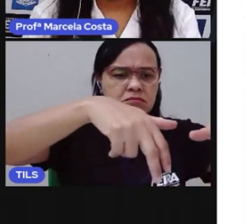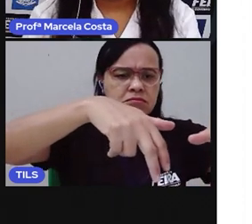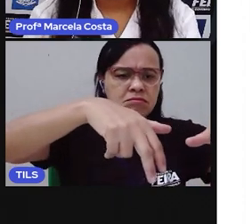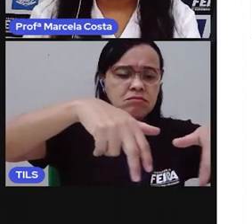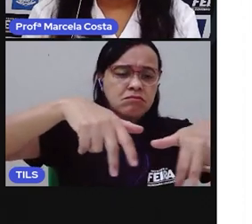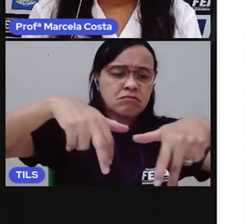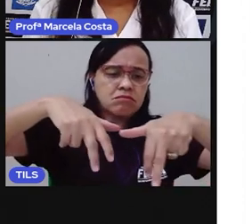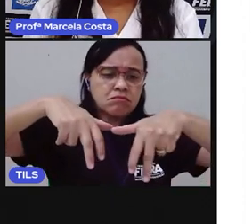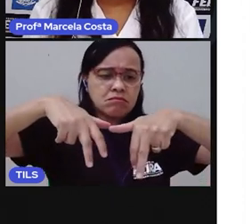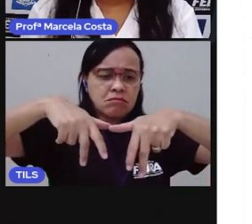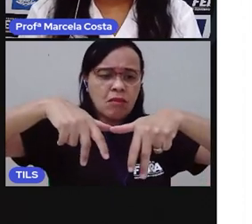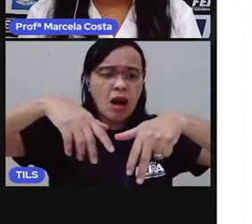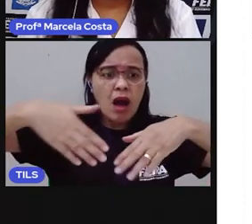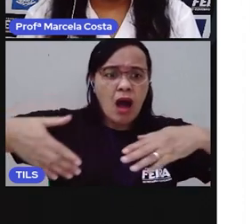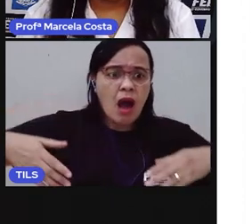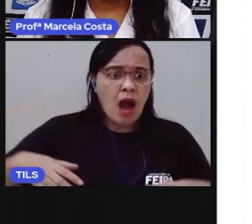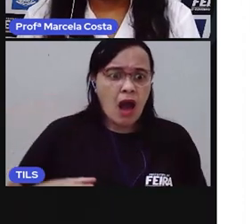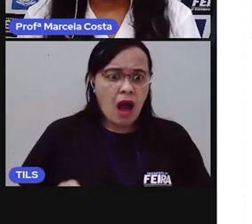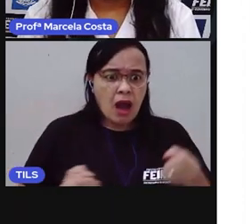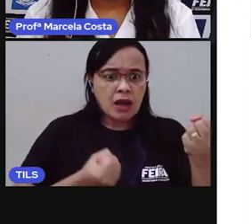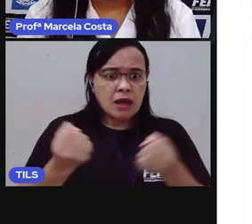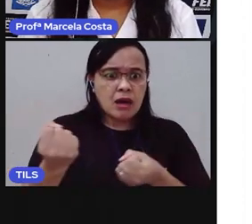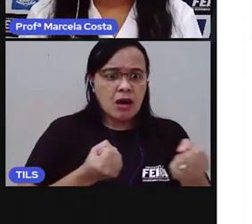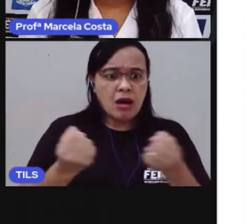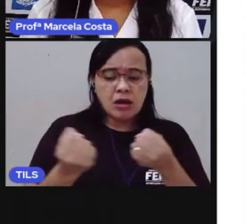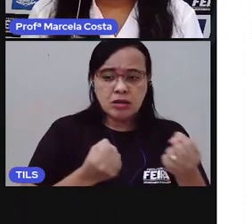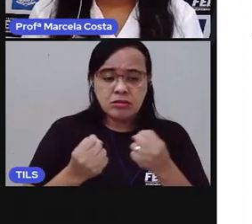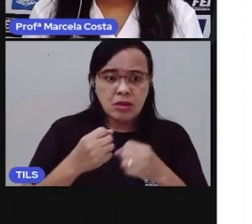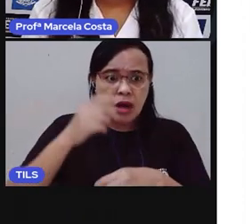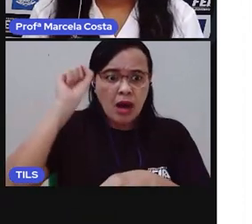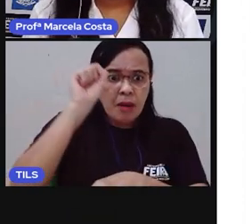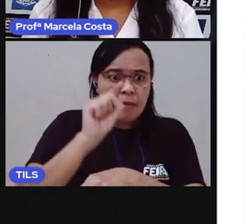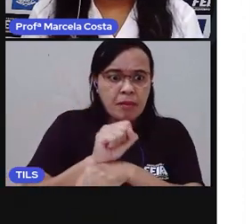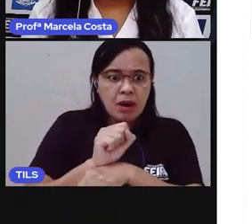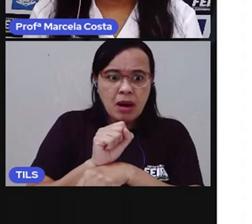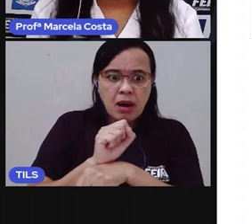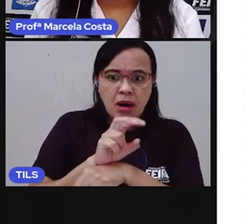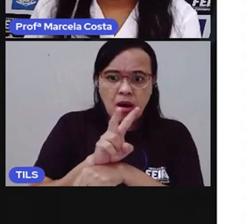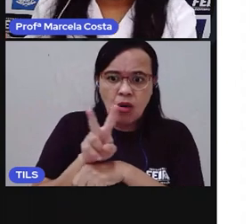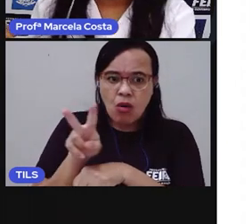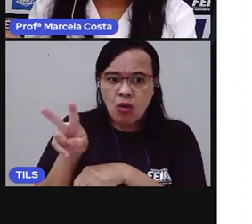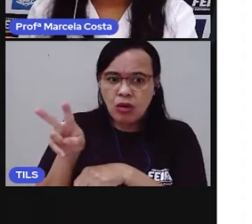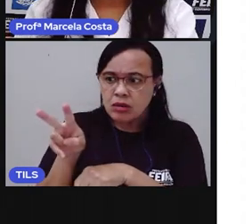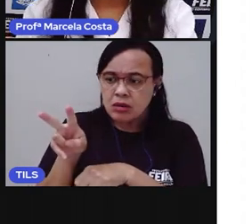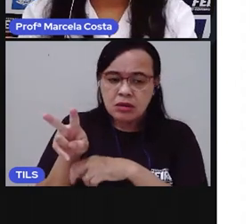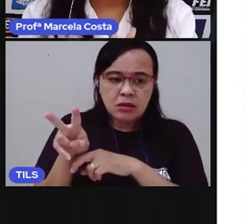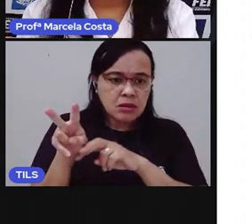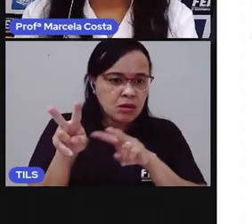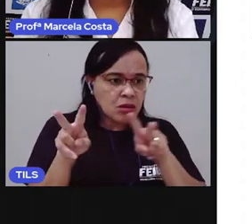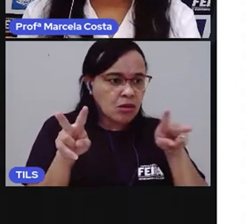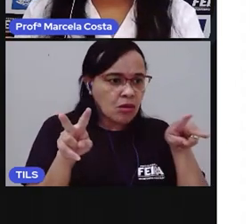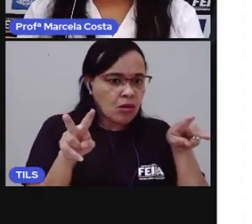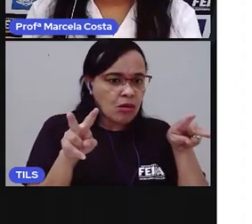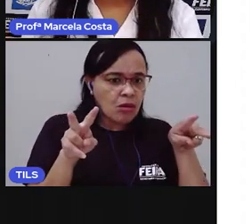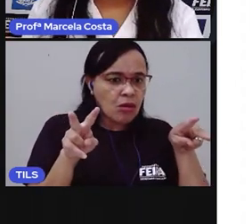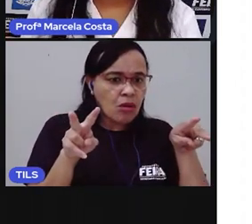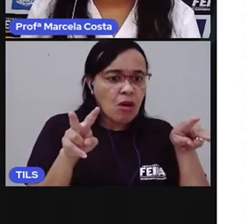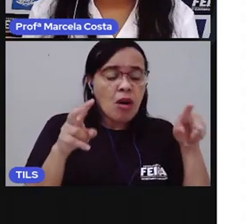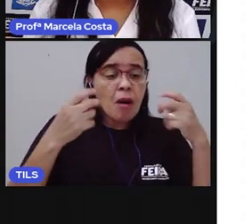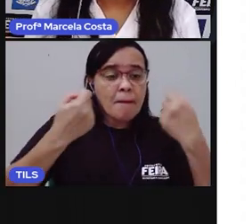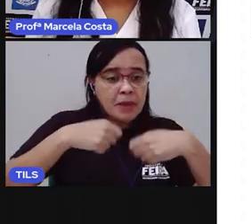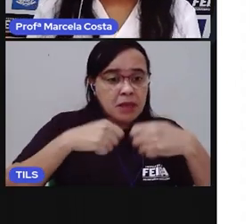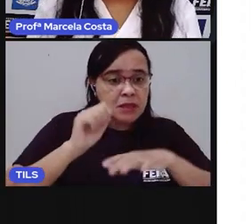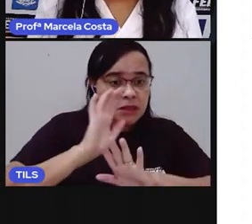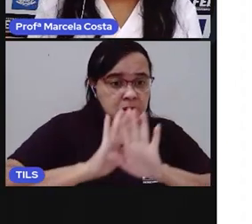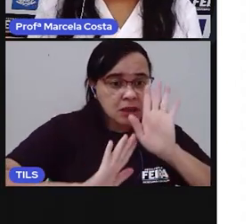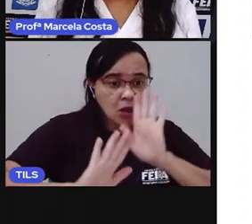muitos carros, eu olho para os dois lados porque eu tenho medo de ir direto e logo e ser